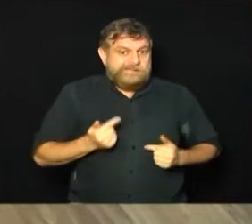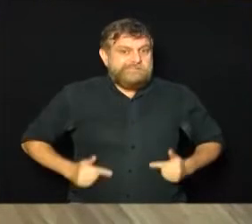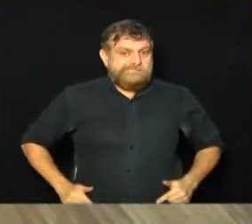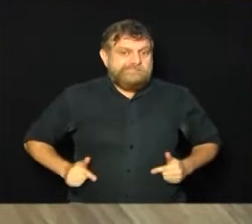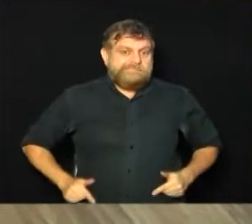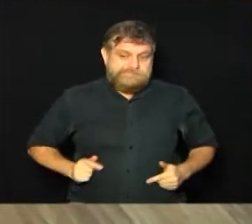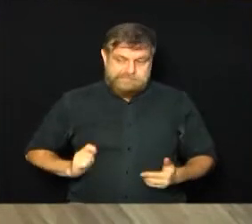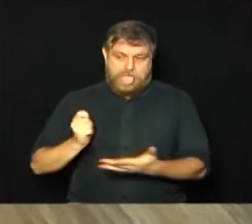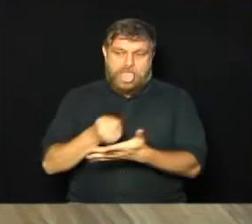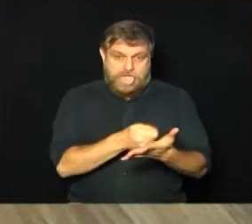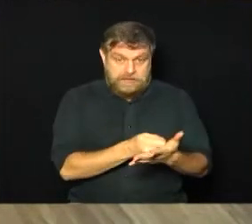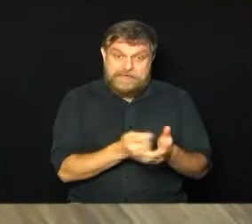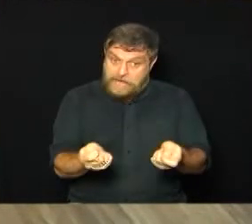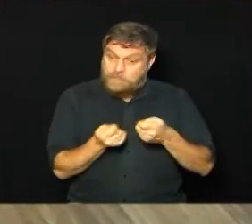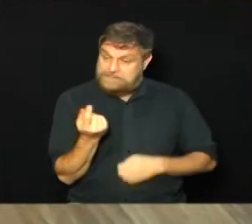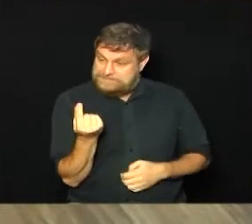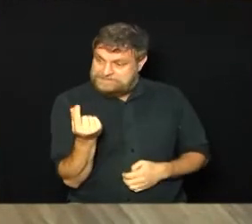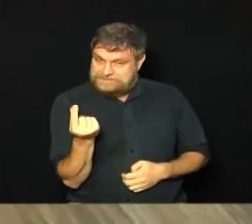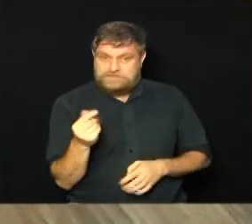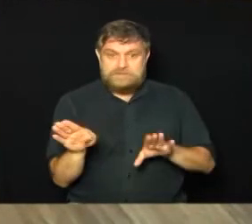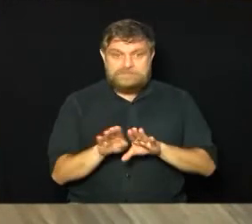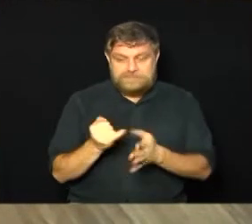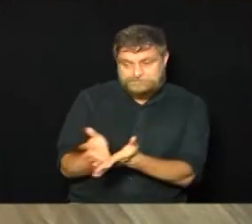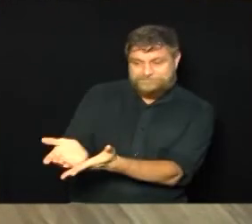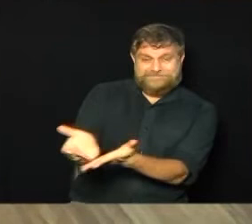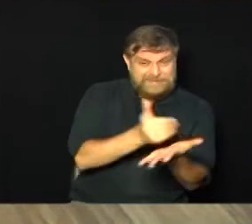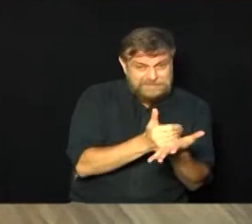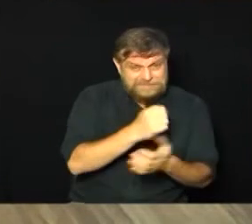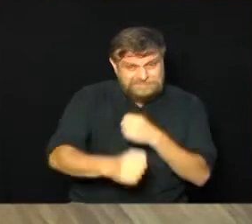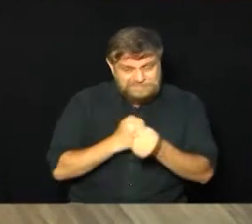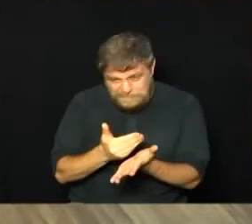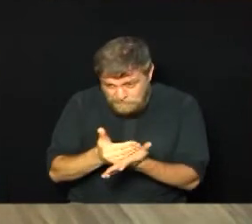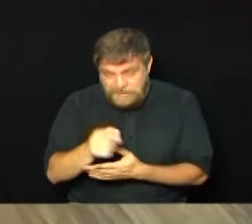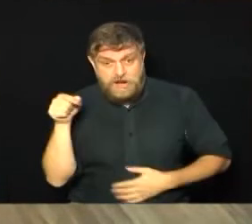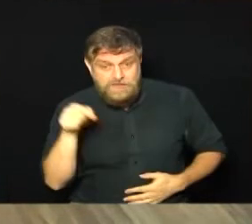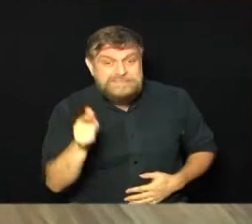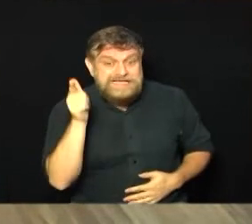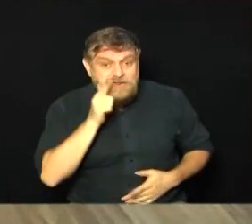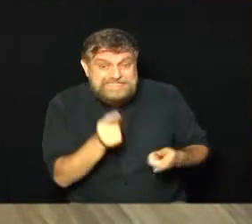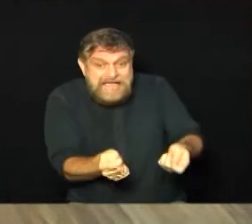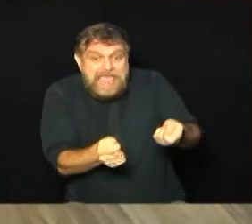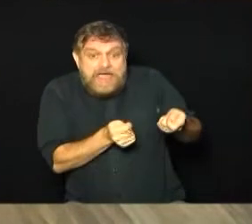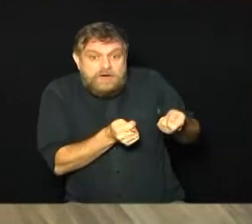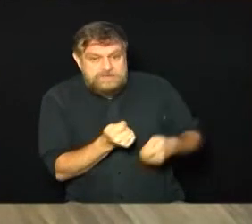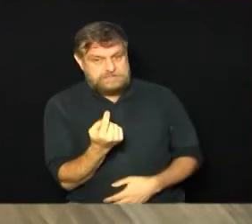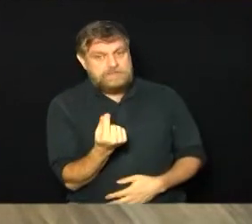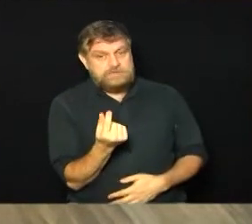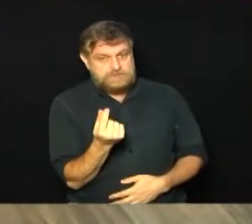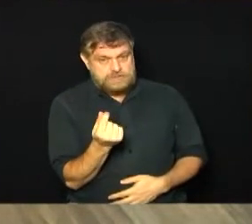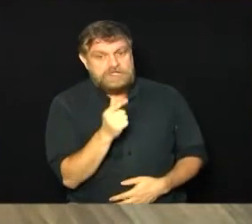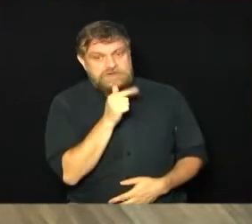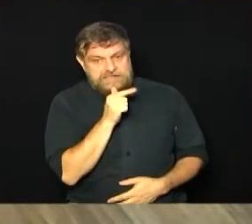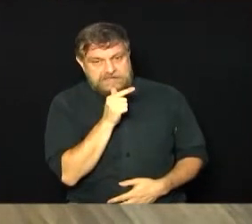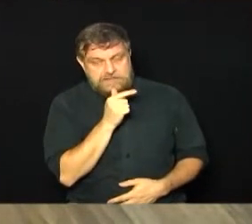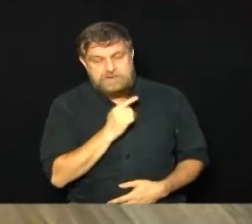sombra de dúvidas, né? A gente sempre fala aqui sobre esses impostos do início de ano, então se você conseguir economizar na conta de água, já é um